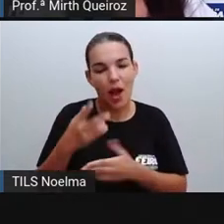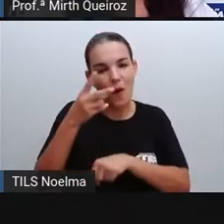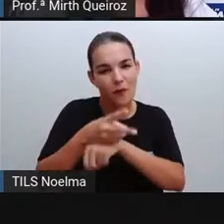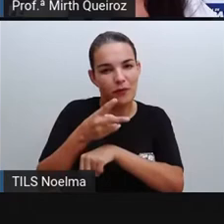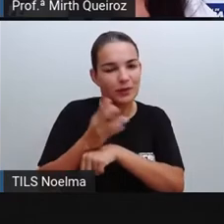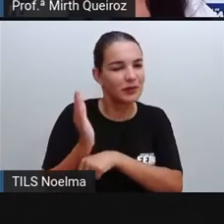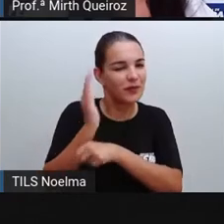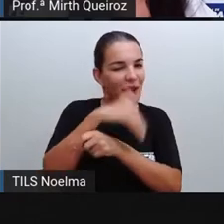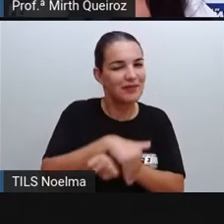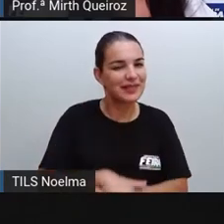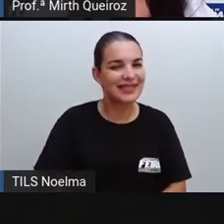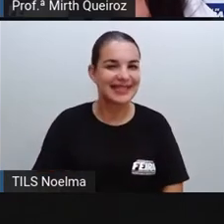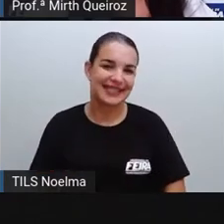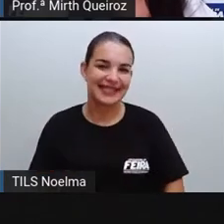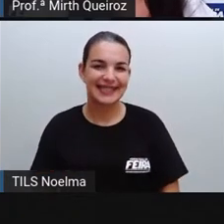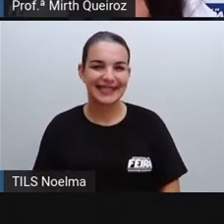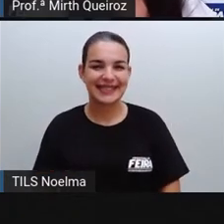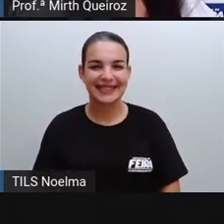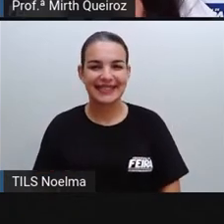vamos?